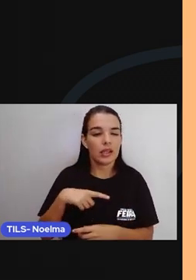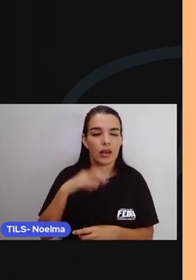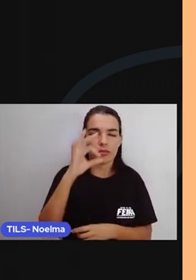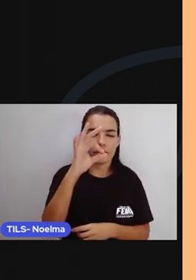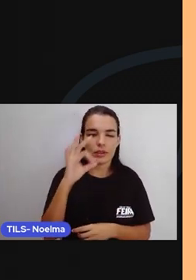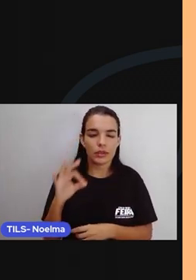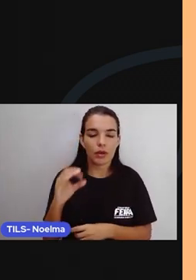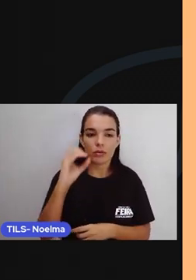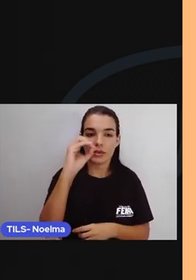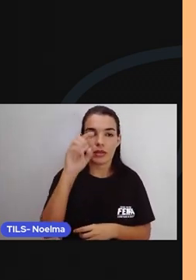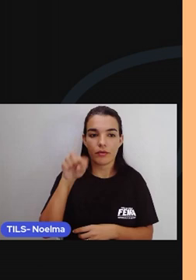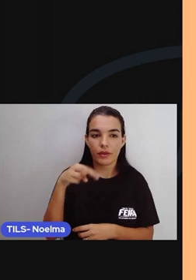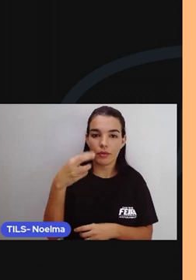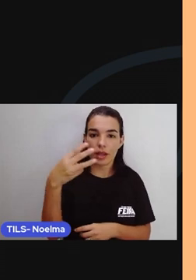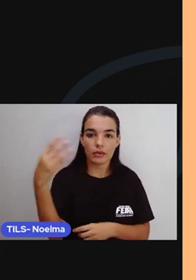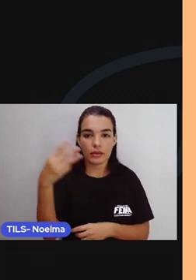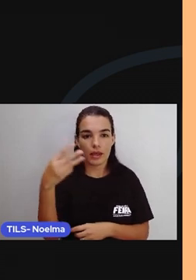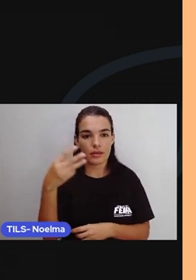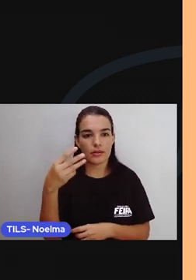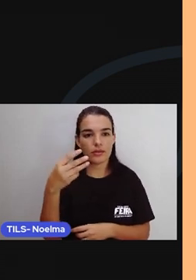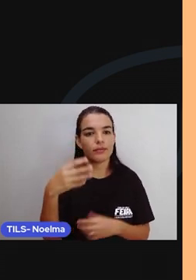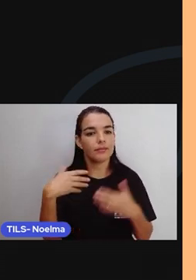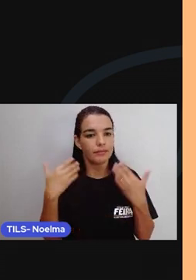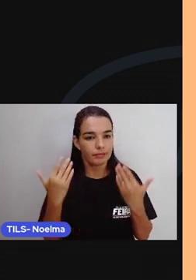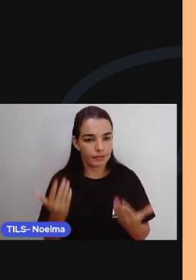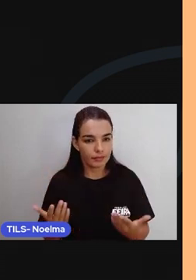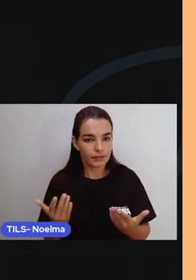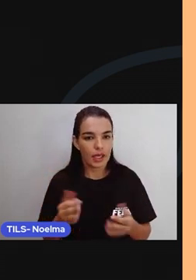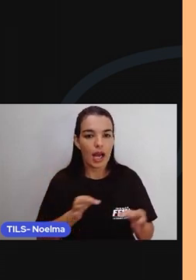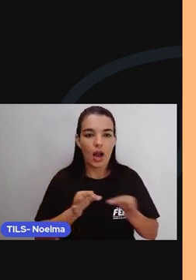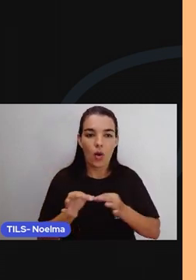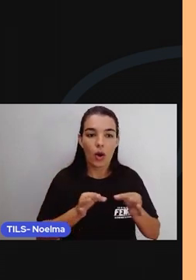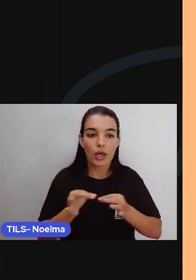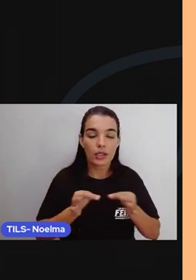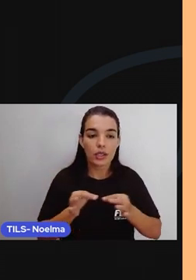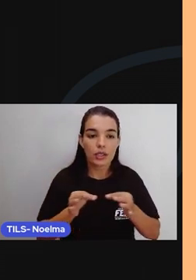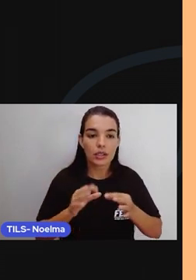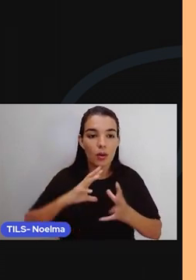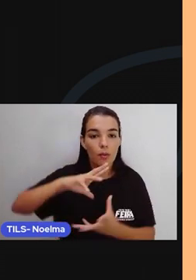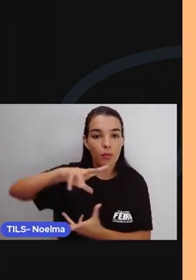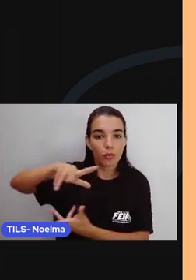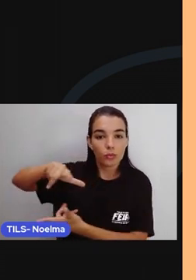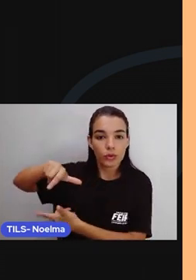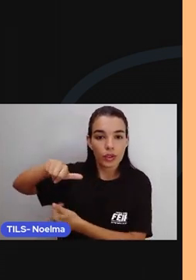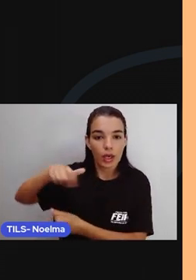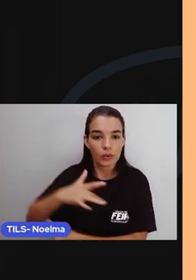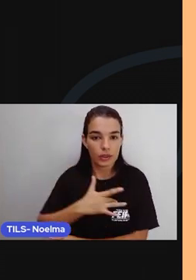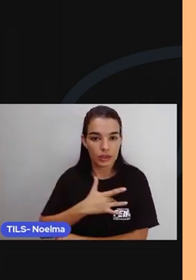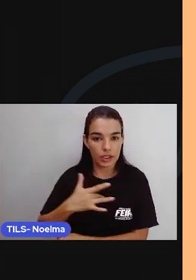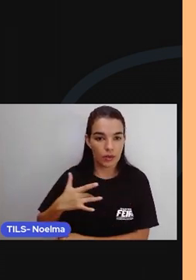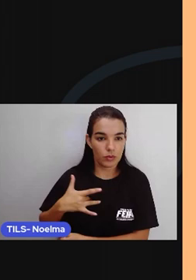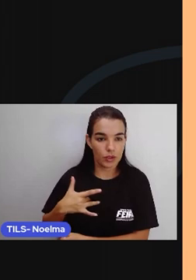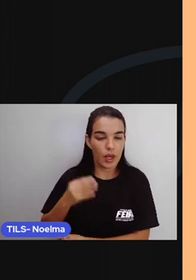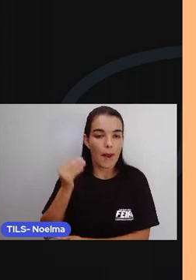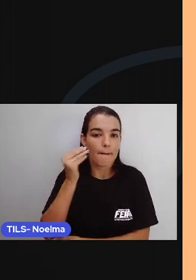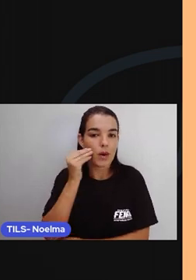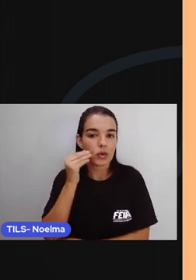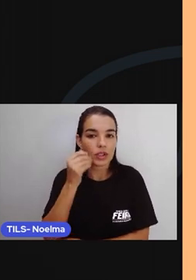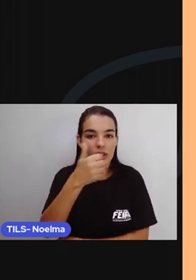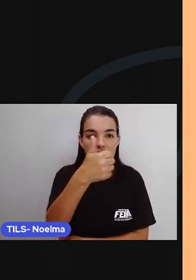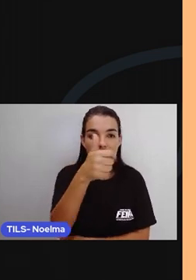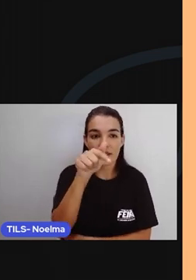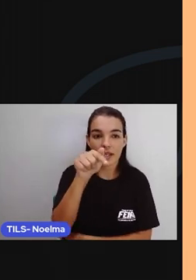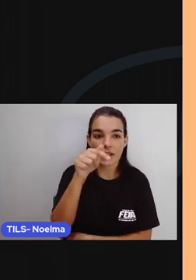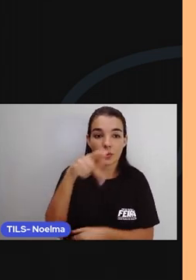aponta que 17 países já conseguiram zerar essas transmissões, mas que o Brasil, ainda que tenha progredido no combate ao problema,